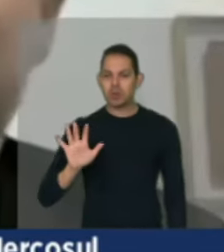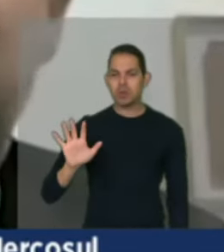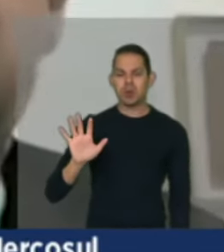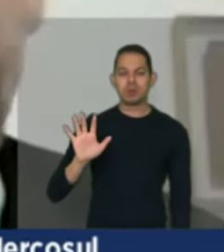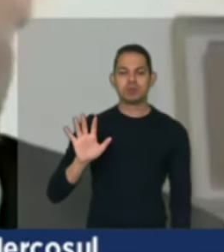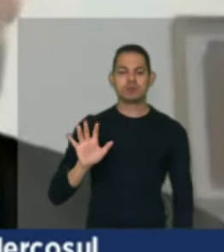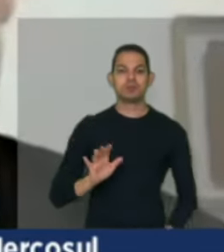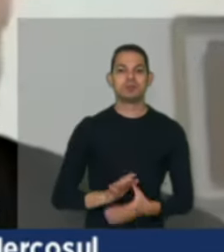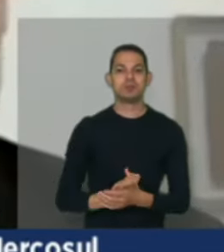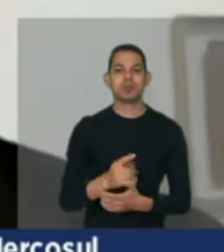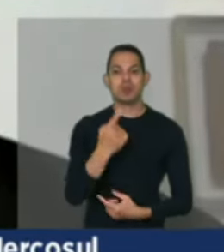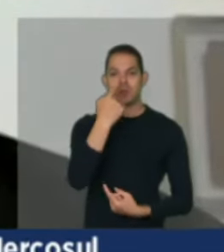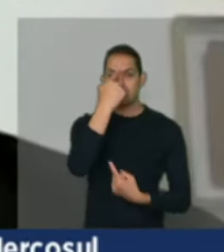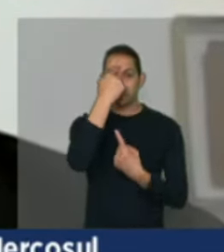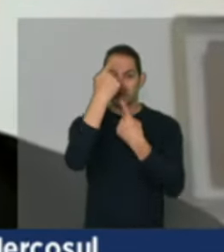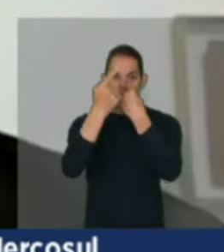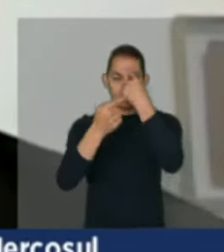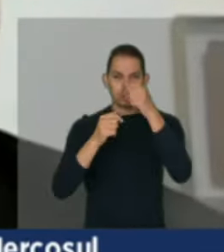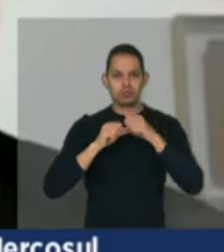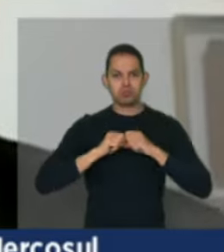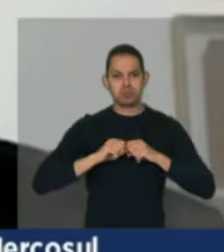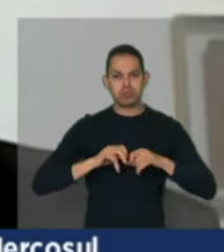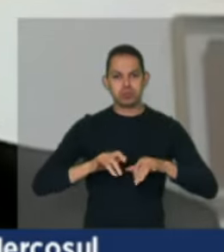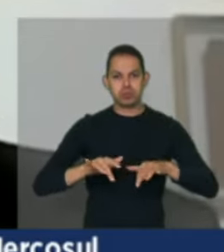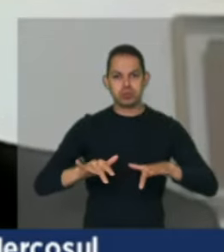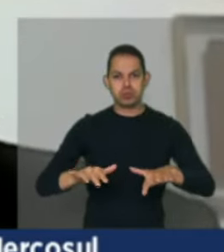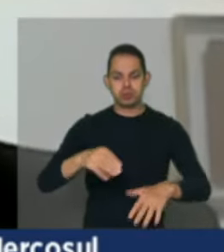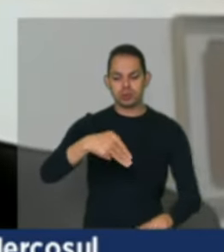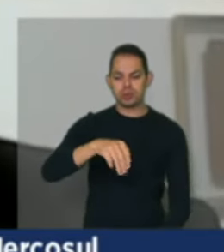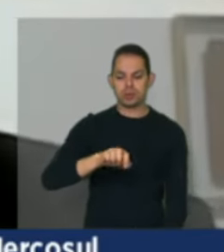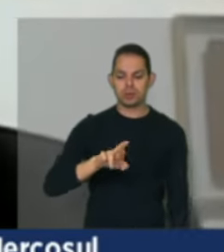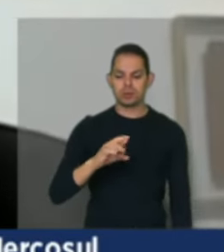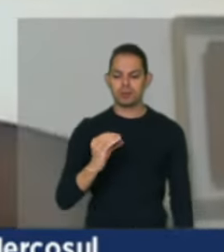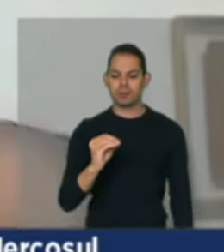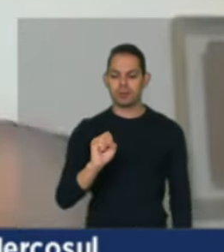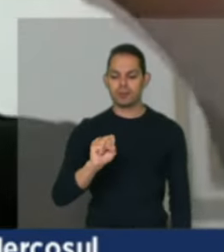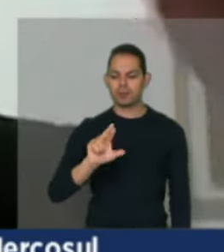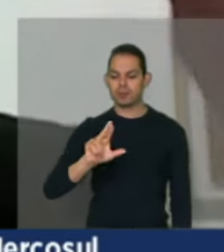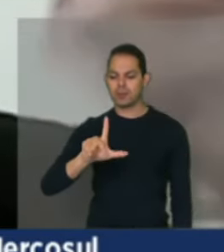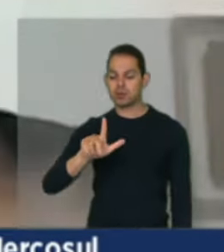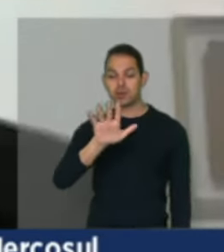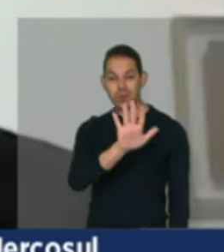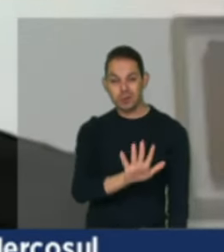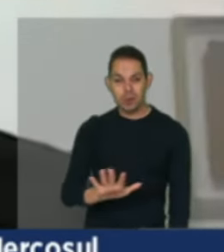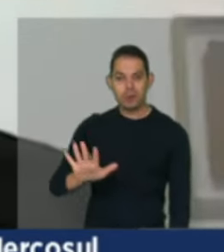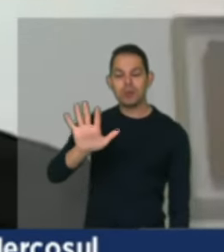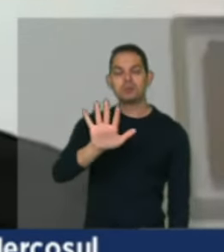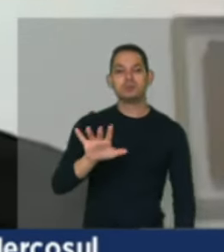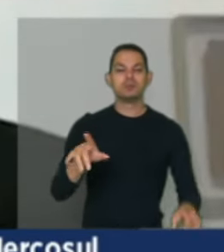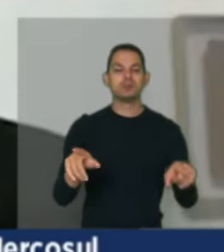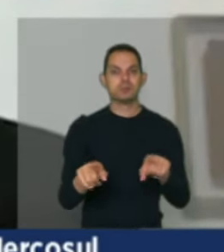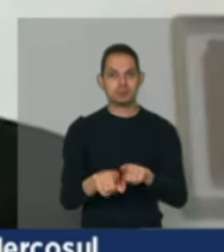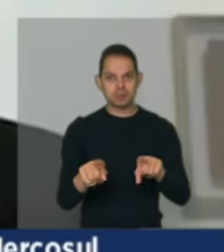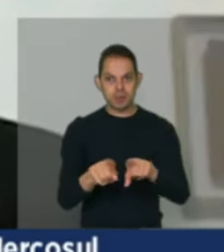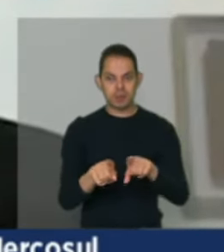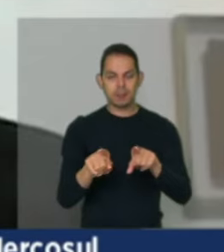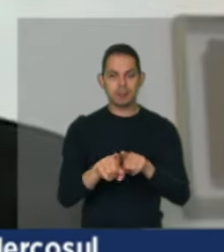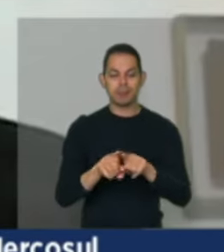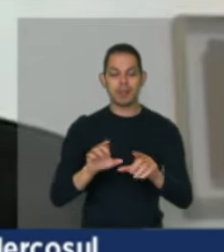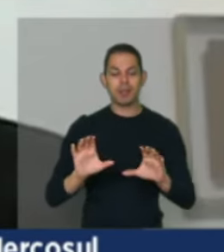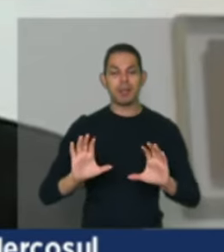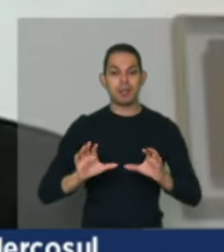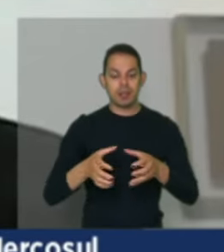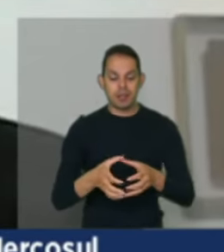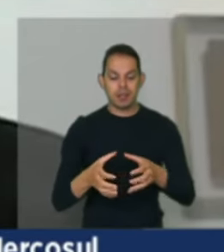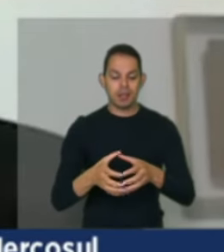iniciativa em todo o Mercosul ampliado e também lançarmos o Comitê Nacional